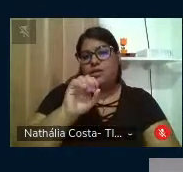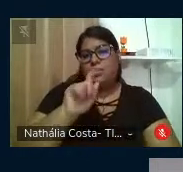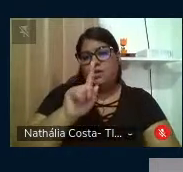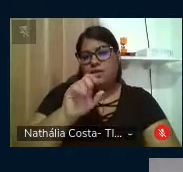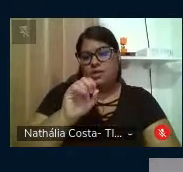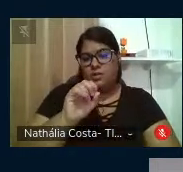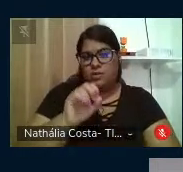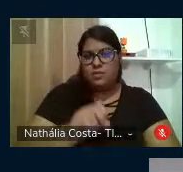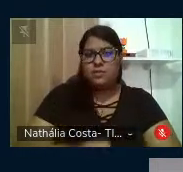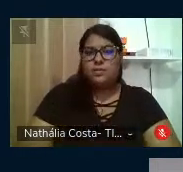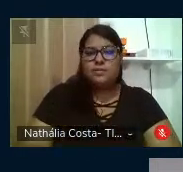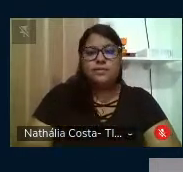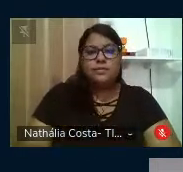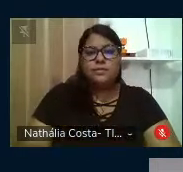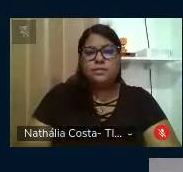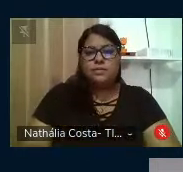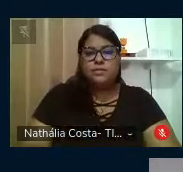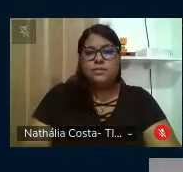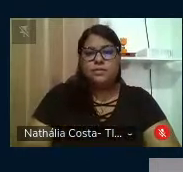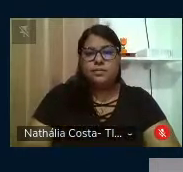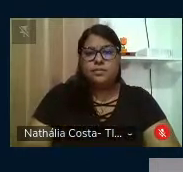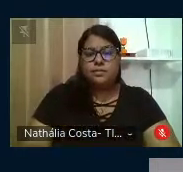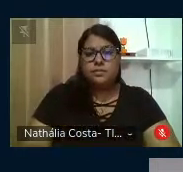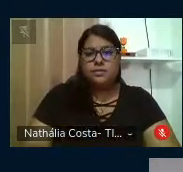ele, a gente foi, eu fui